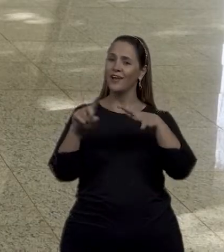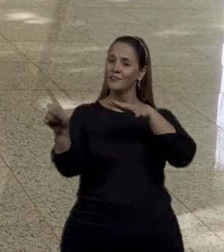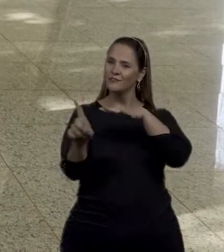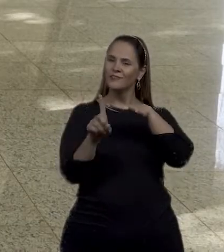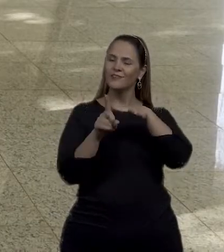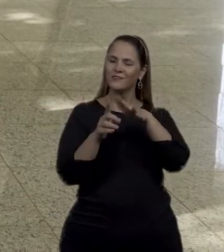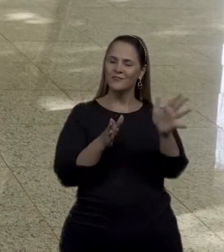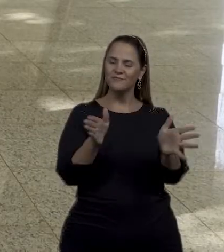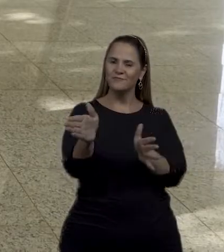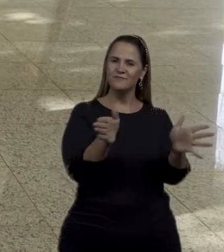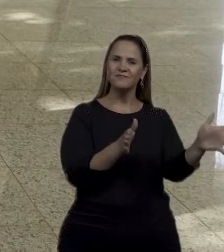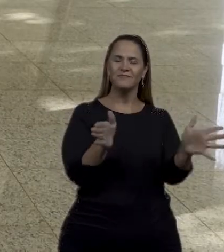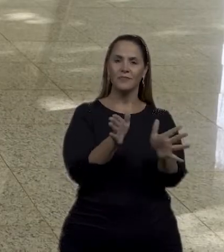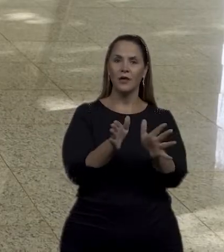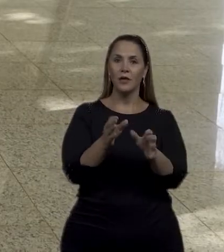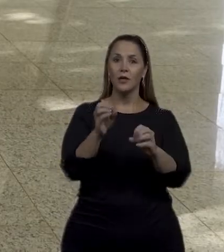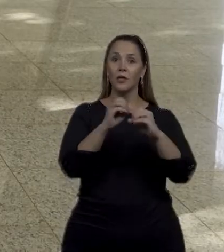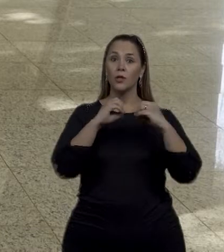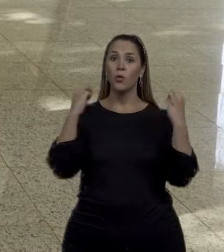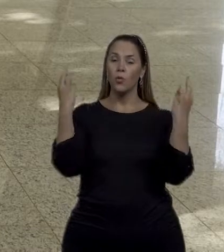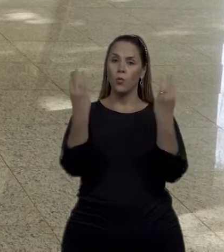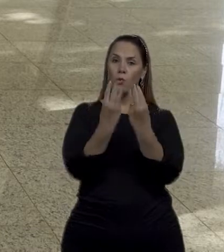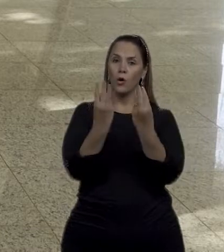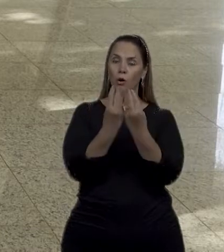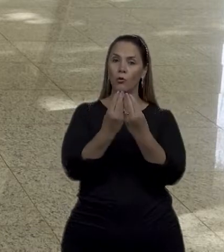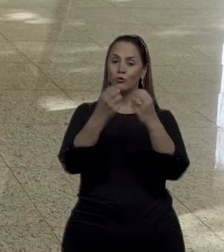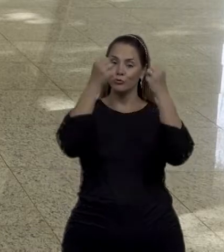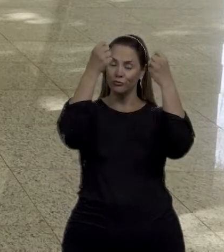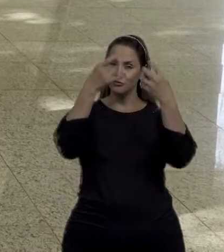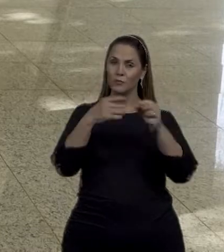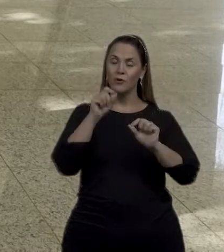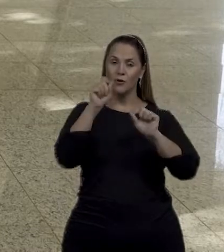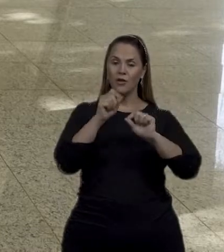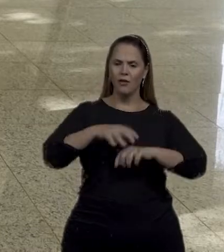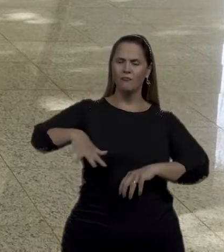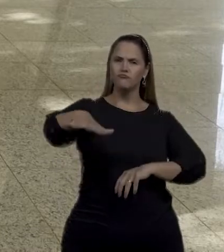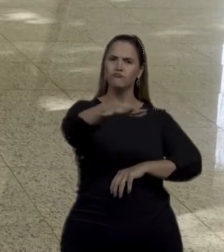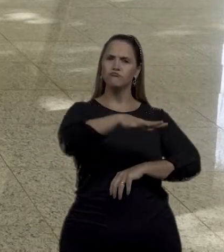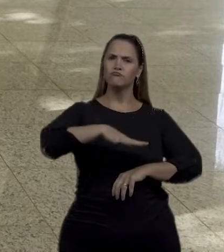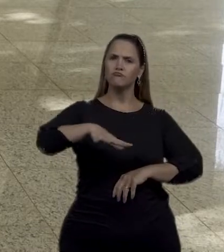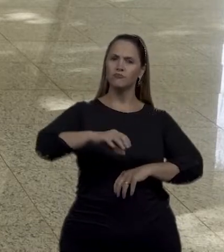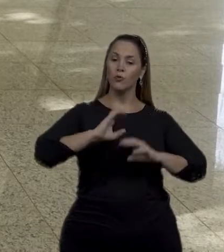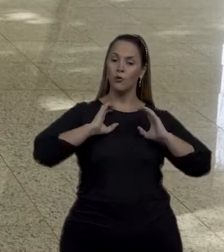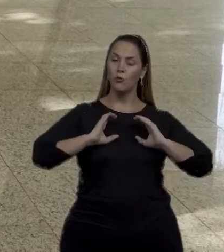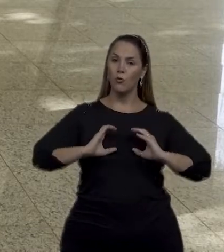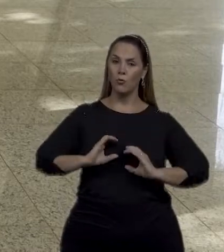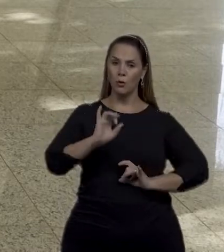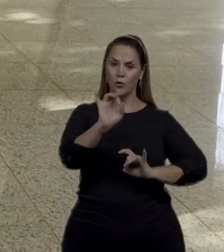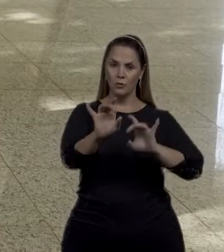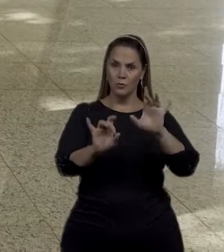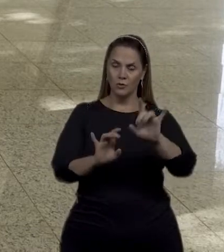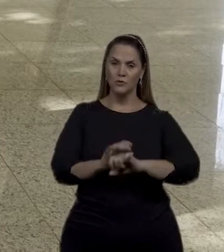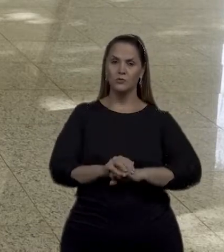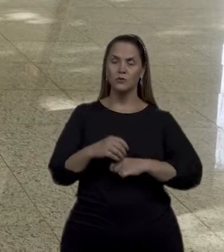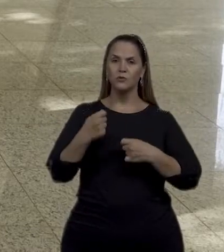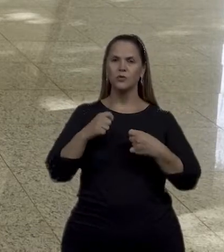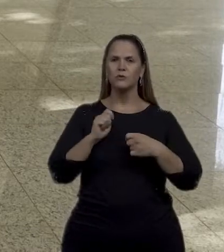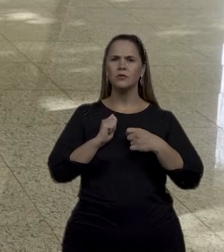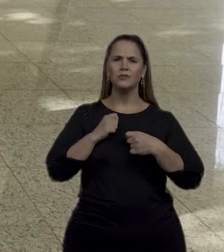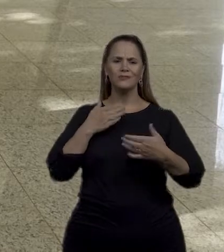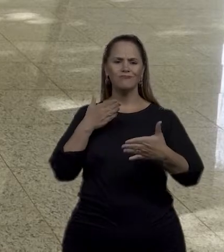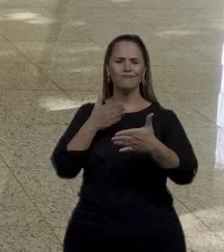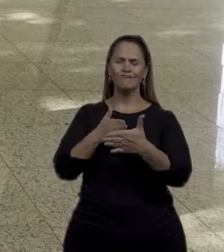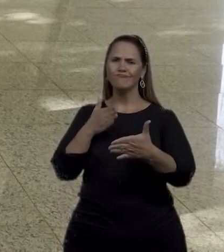acessibilidade. A Organização das Nações Unidas determina que os espaços e as atitudes não podem impedir ou